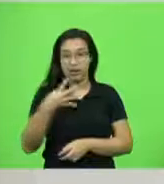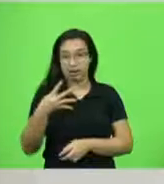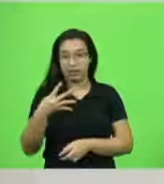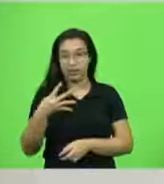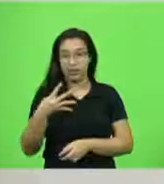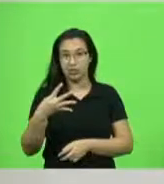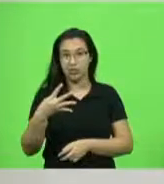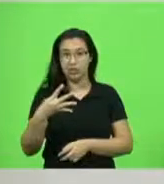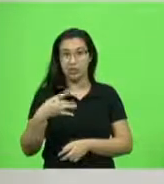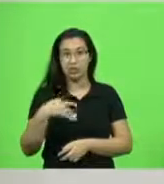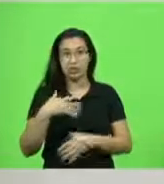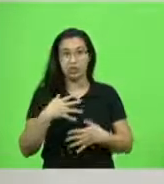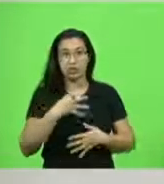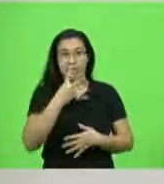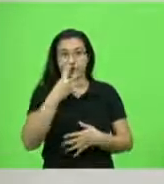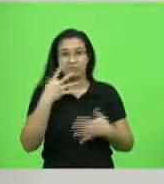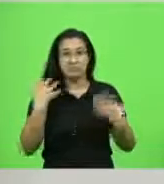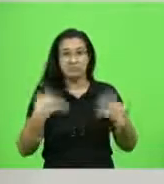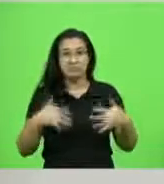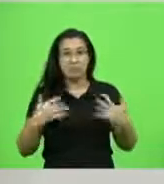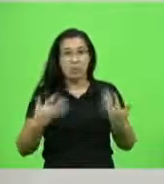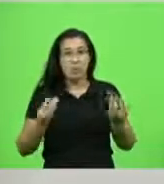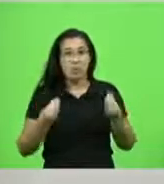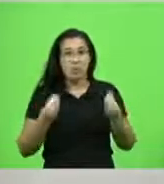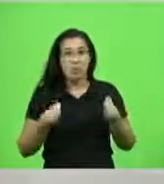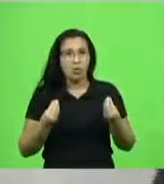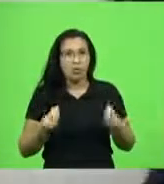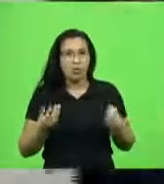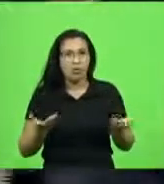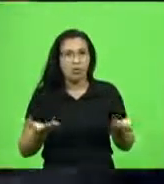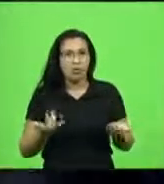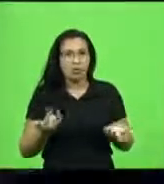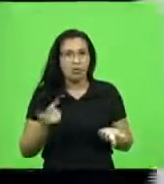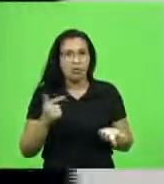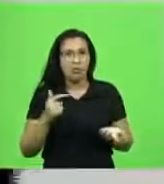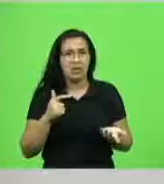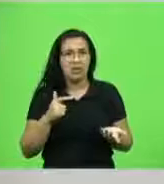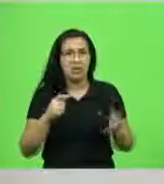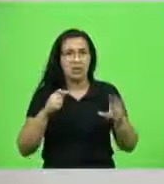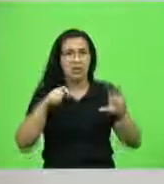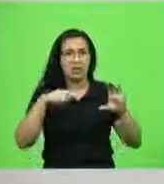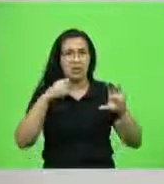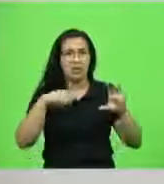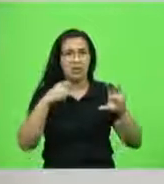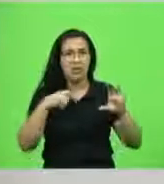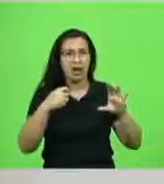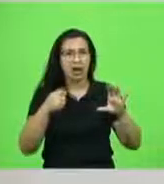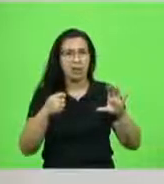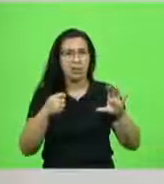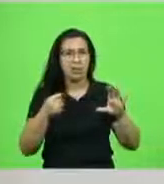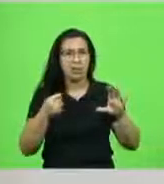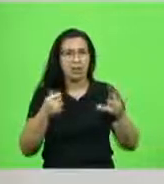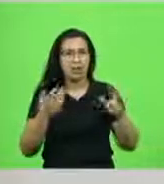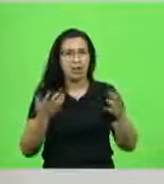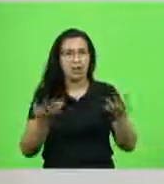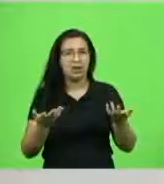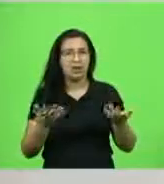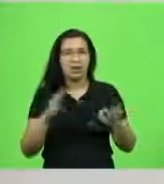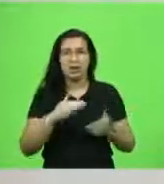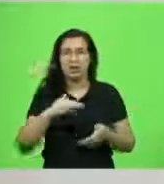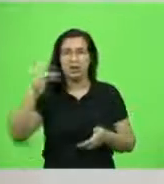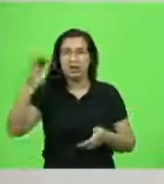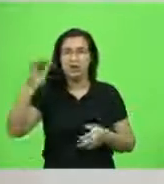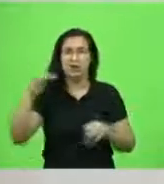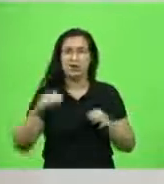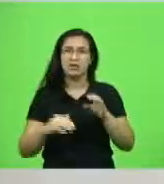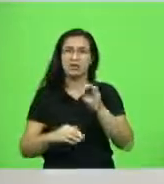impotentes, porque, poxa vida, como é que nós não temos essas câmeras de vigilância? Como é que, na região serrana, no Oeste Santa